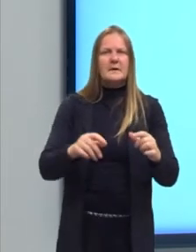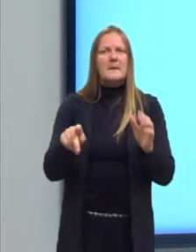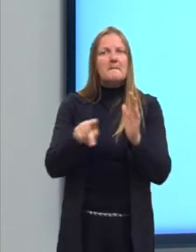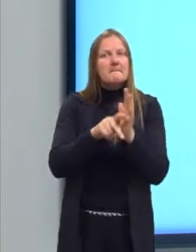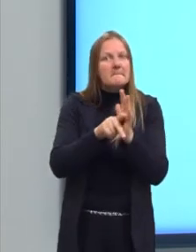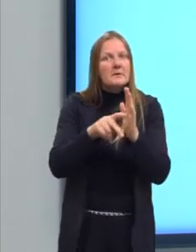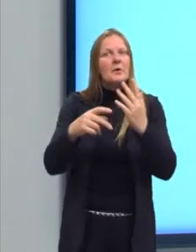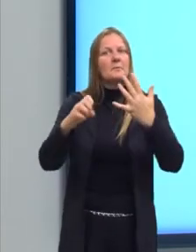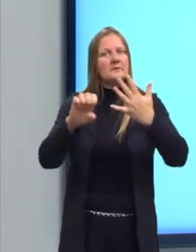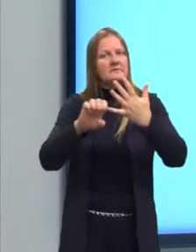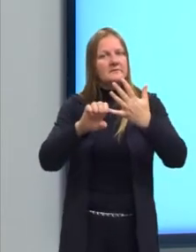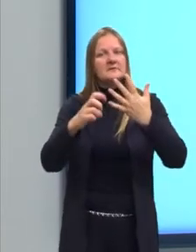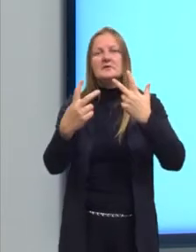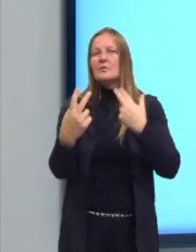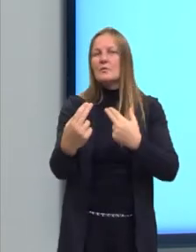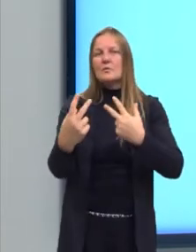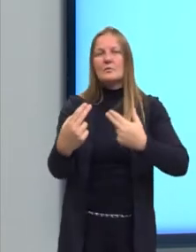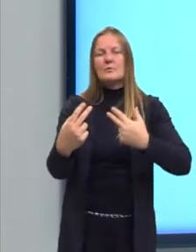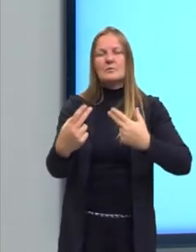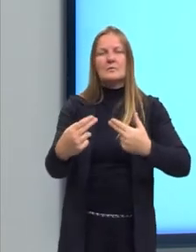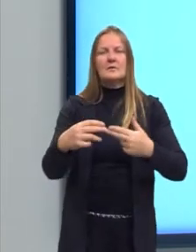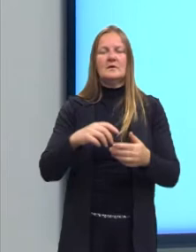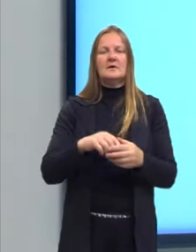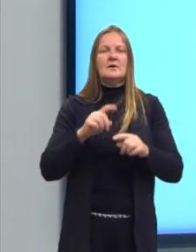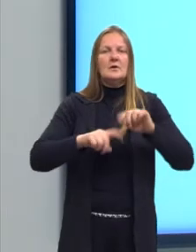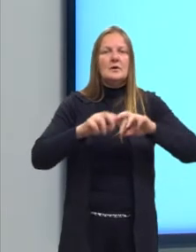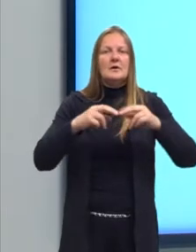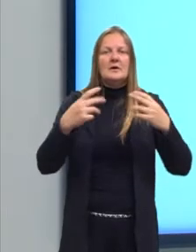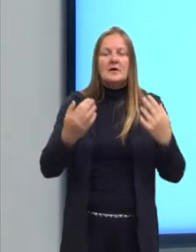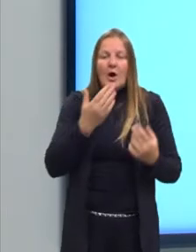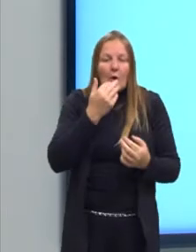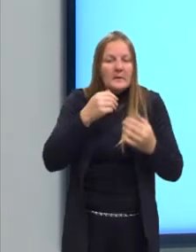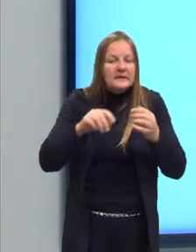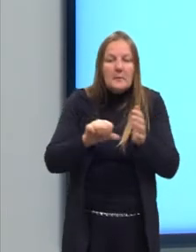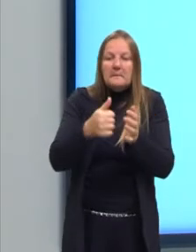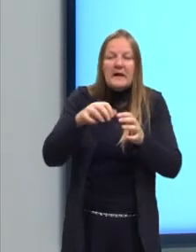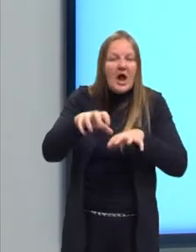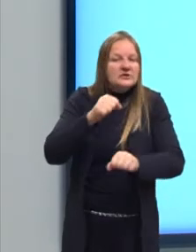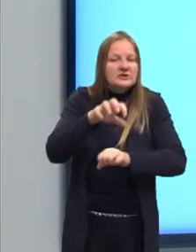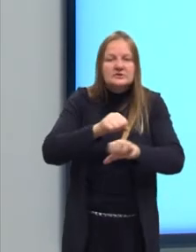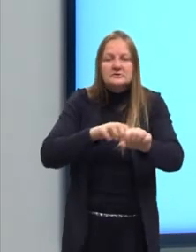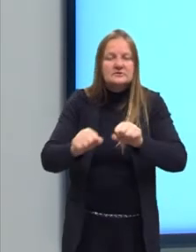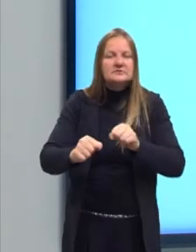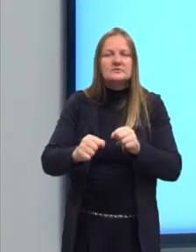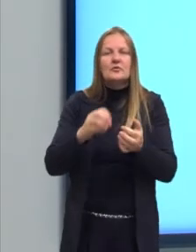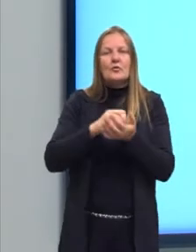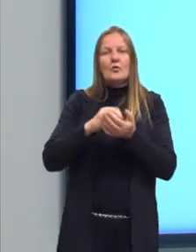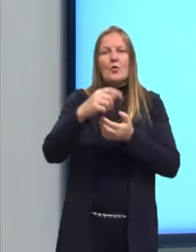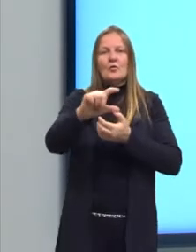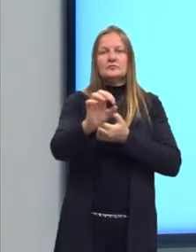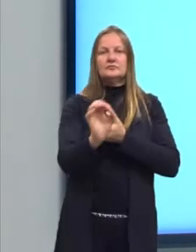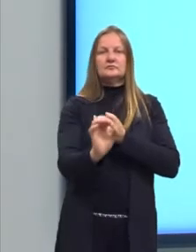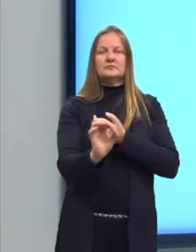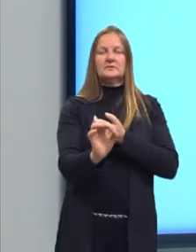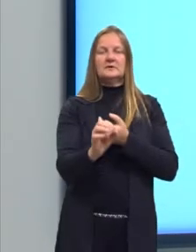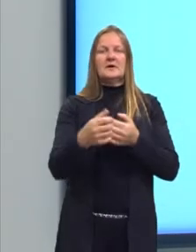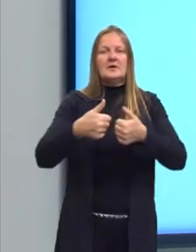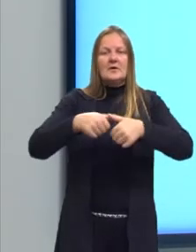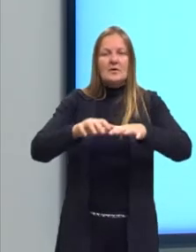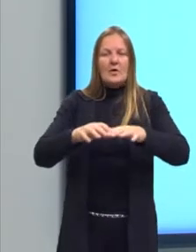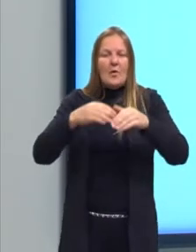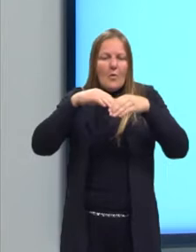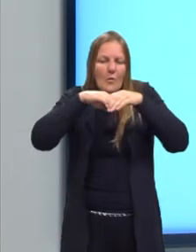mesma espécie. Então, recursos como alimento, lugar para ficar, as